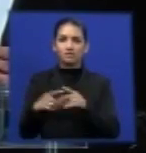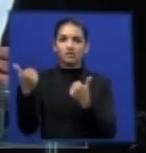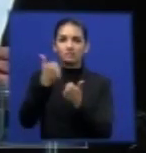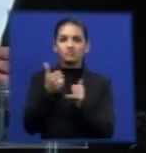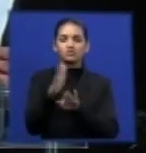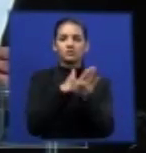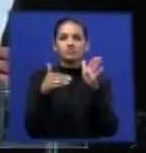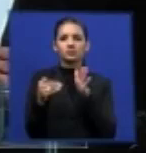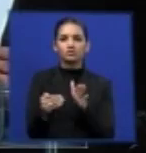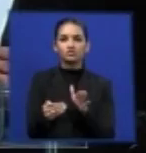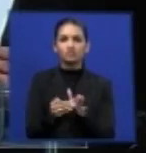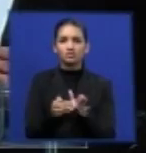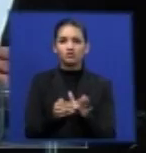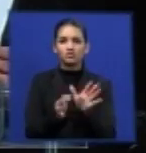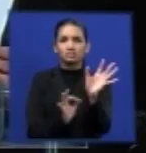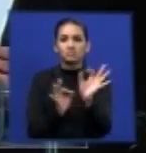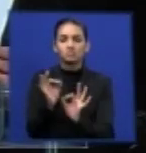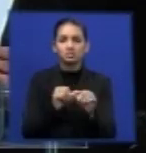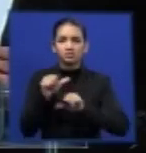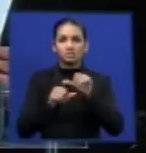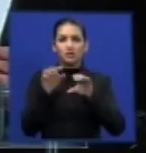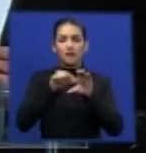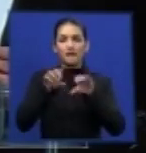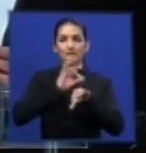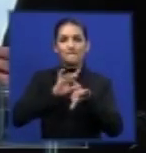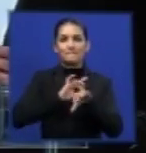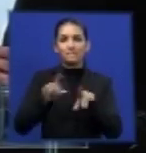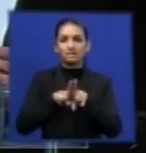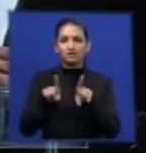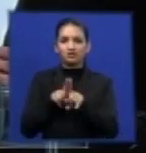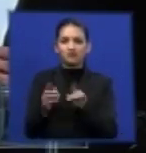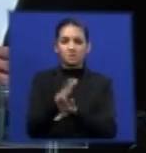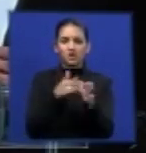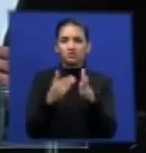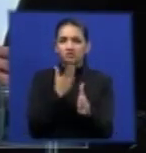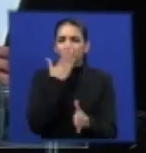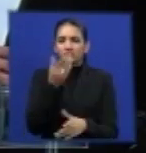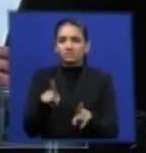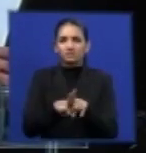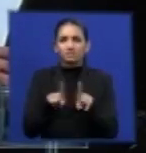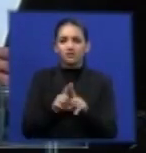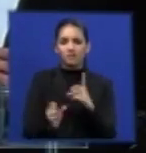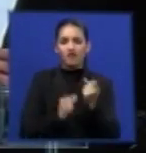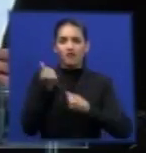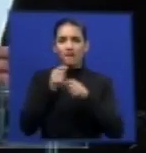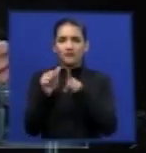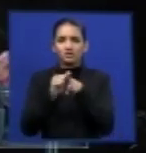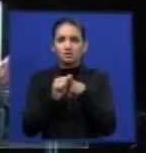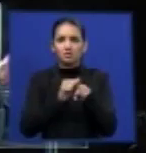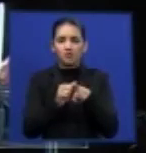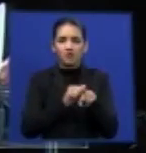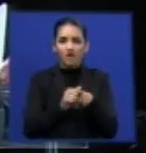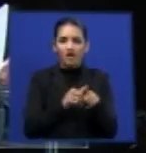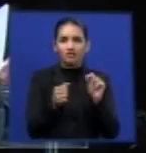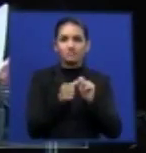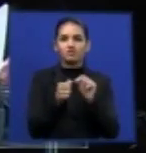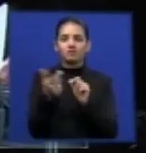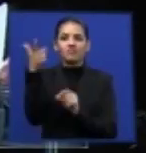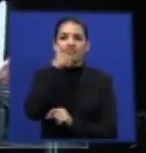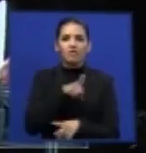Brasil incluindo recapadores recauchutadores remoldadores e os fabricantes de borracha para a reforma são